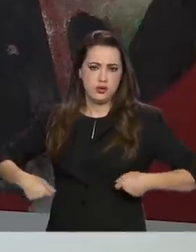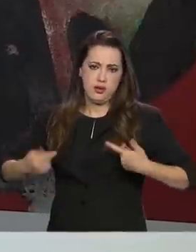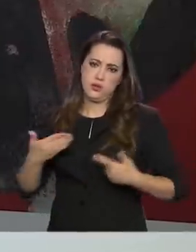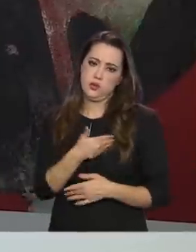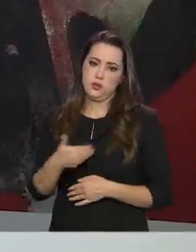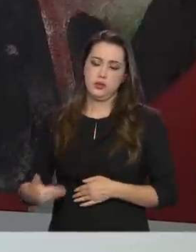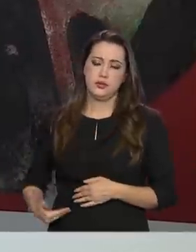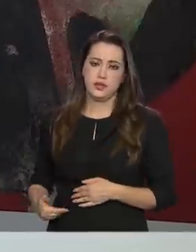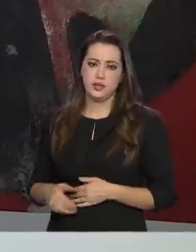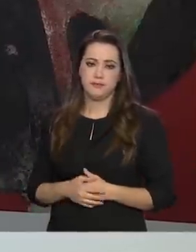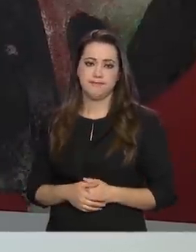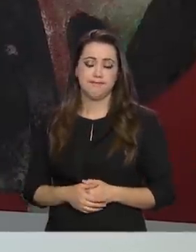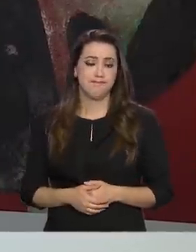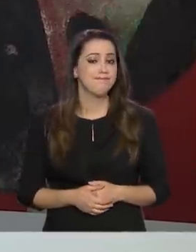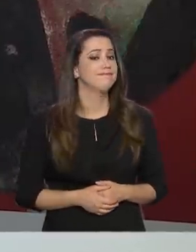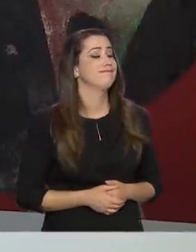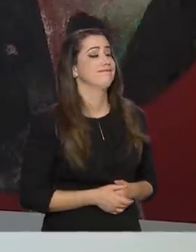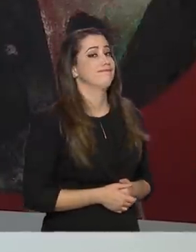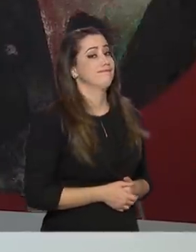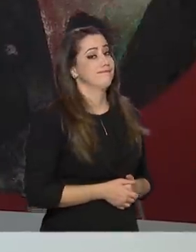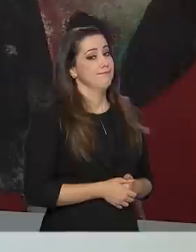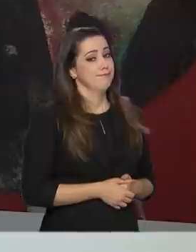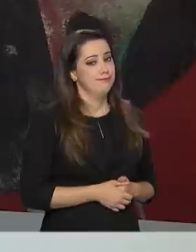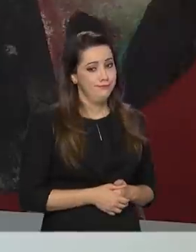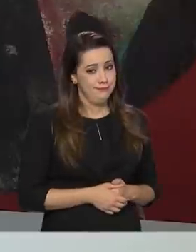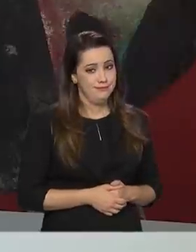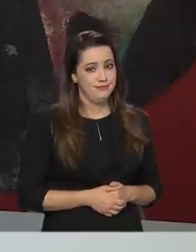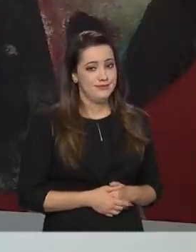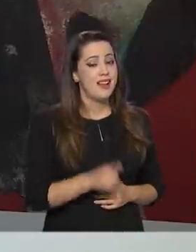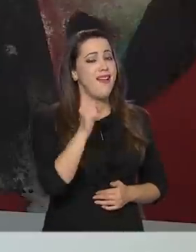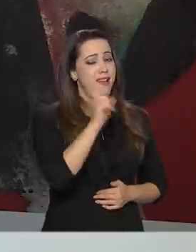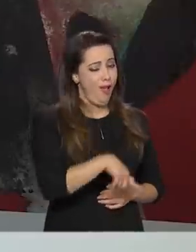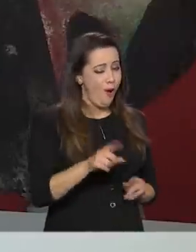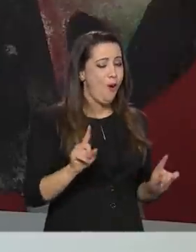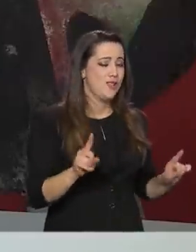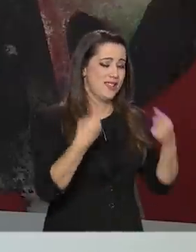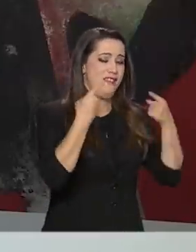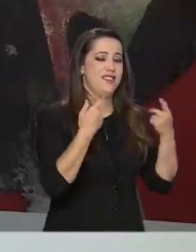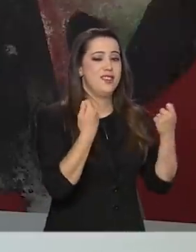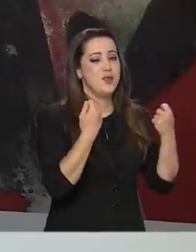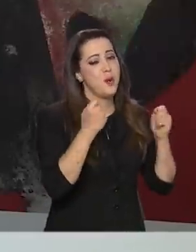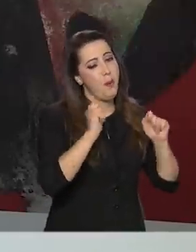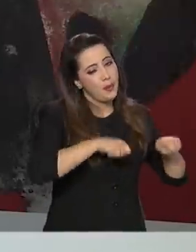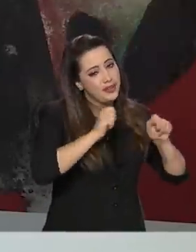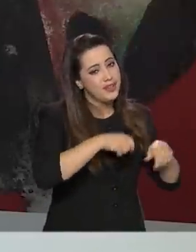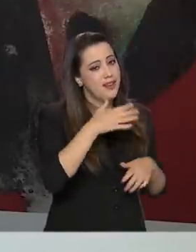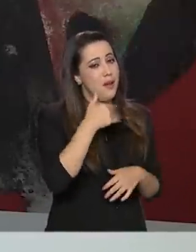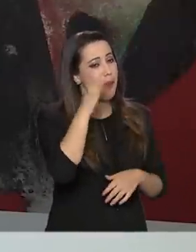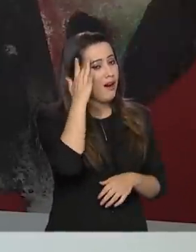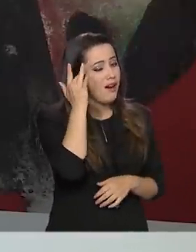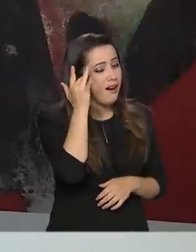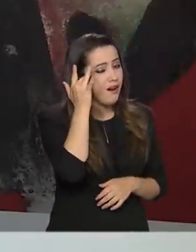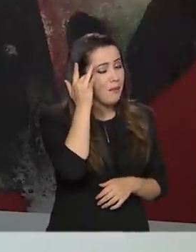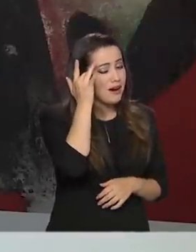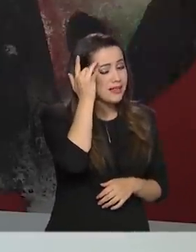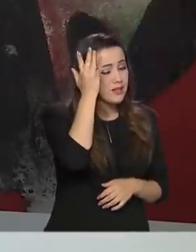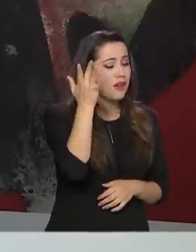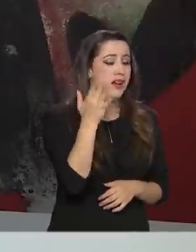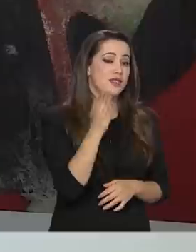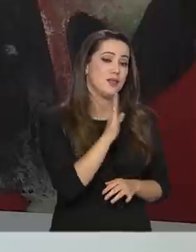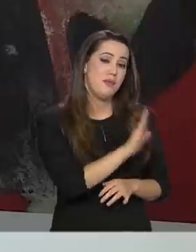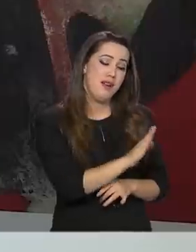Bem, é um desafio que poderia ser mais fácil caso o governo não tivesse um passivo